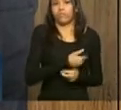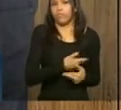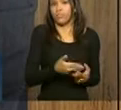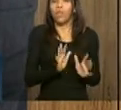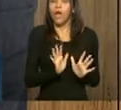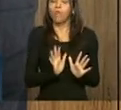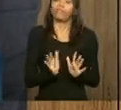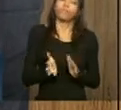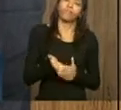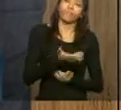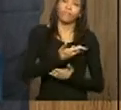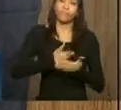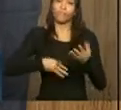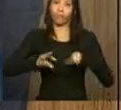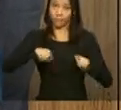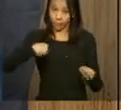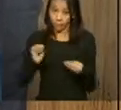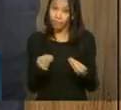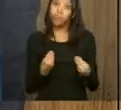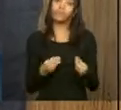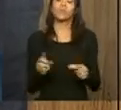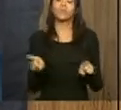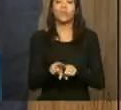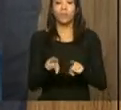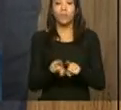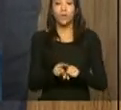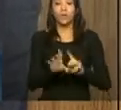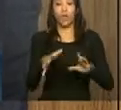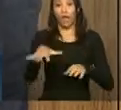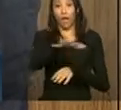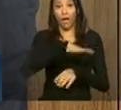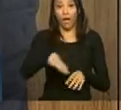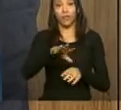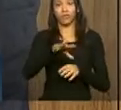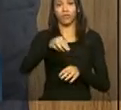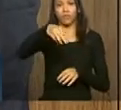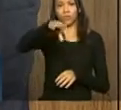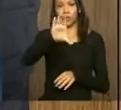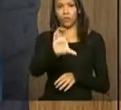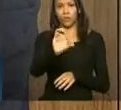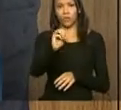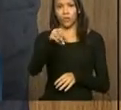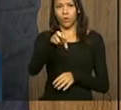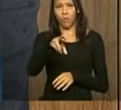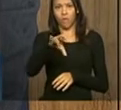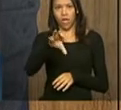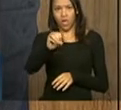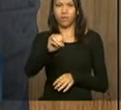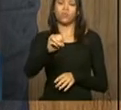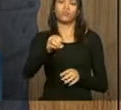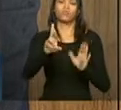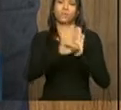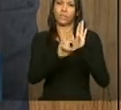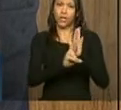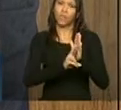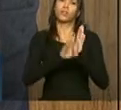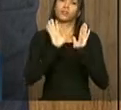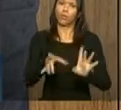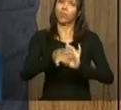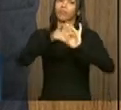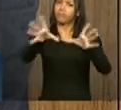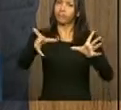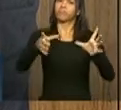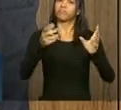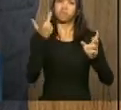manteve o sistema multilateral de comércio funcionando, as regras multilaterais funcionando, que na época da crise havia uma preocupação muito